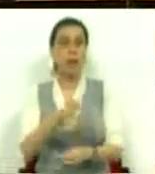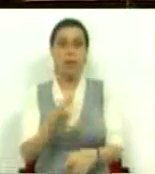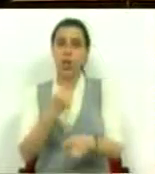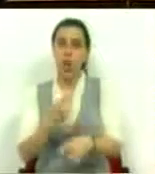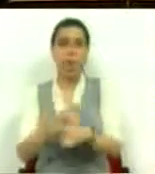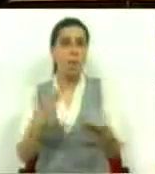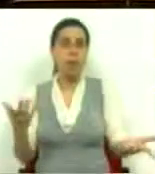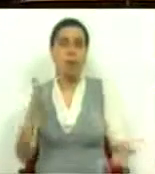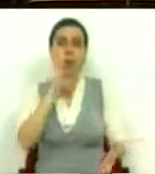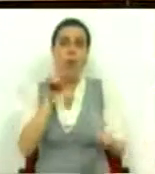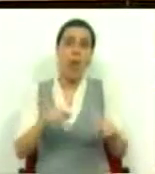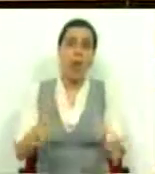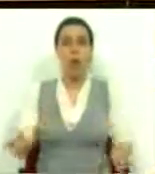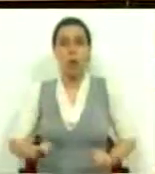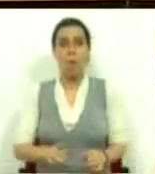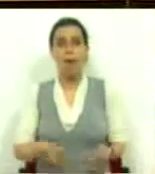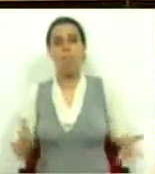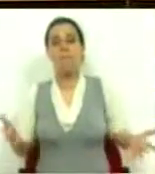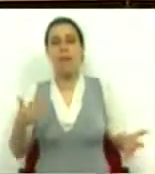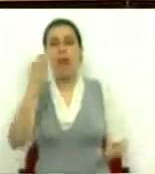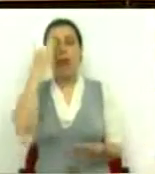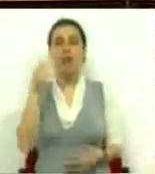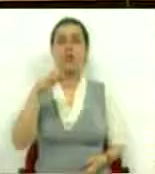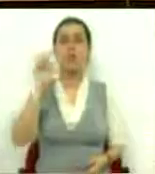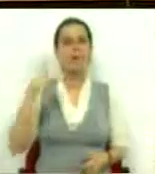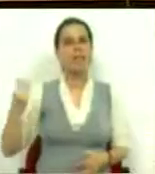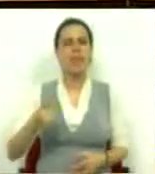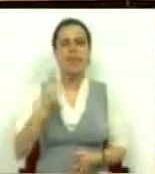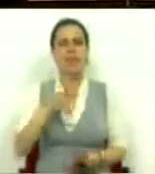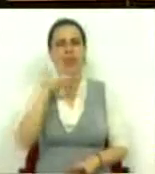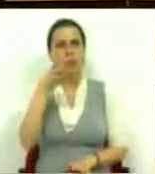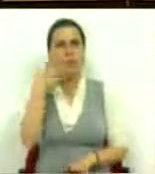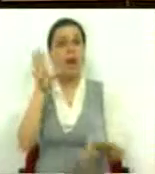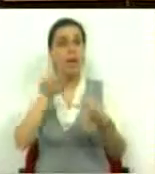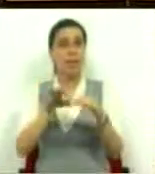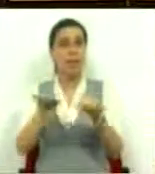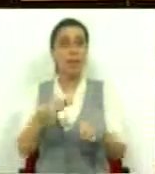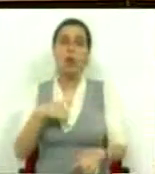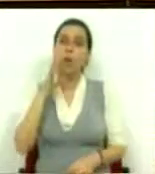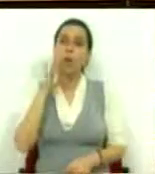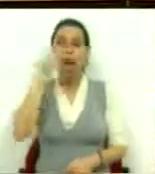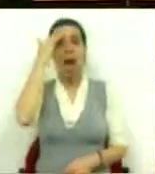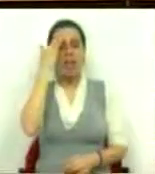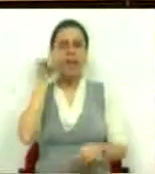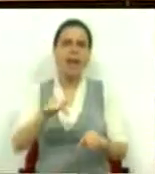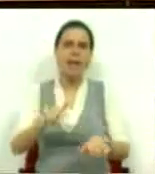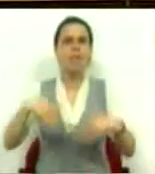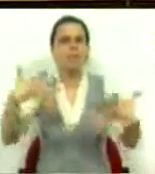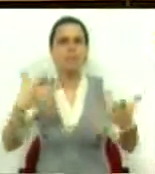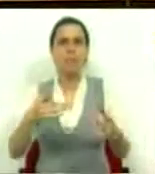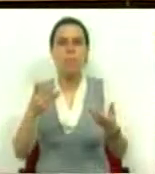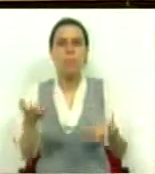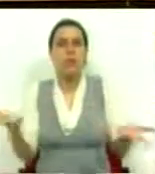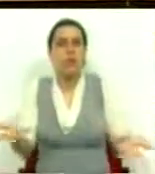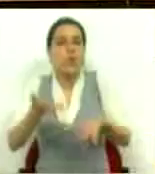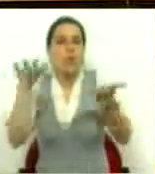que é o mesmo, não sei se é se não, acho que o Partido Socialista deve alguma explicação acerca disso. Eu tendria a achar que havia aqui umas